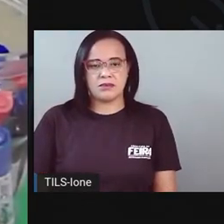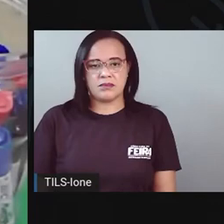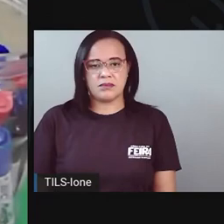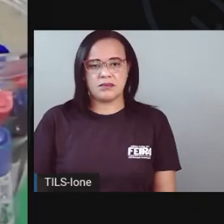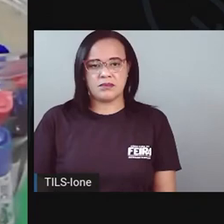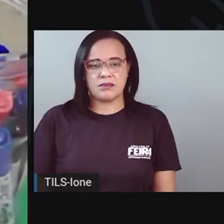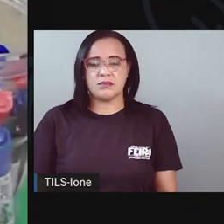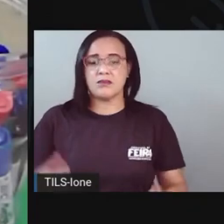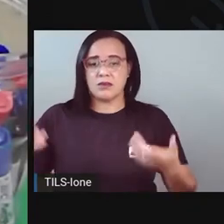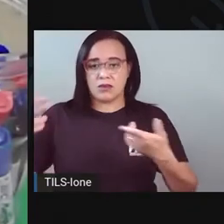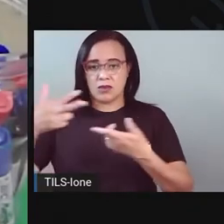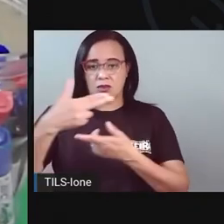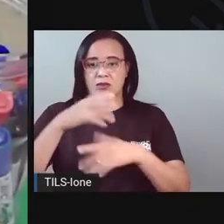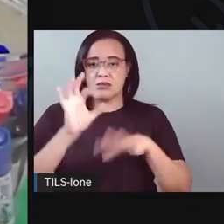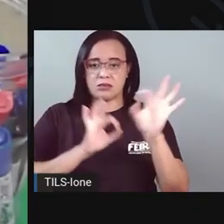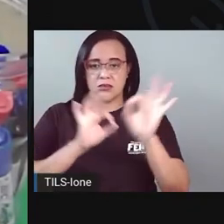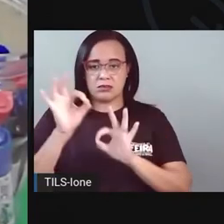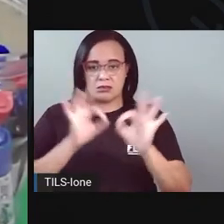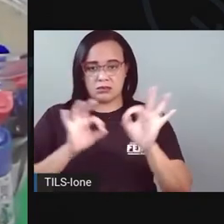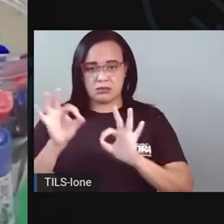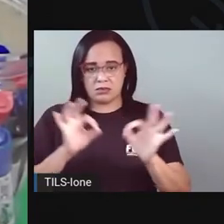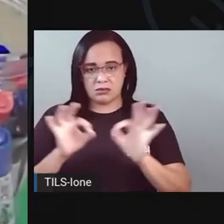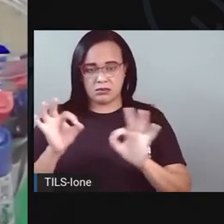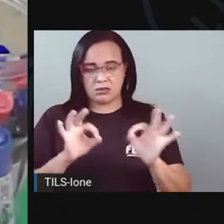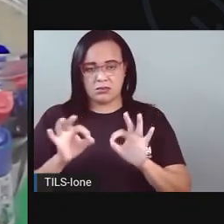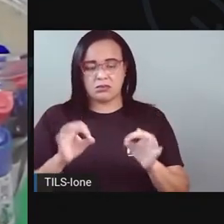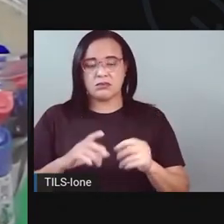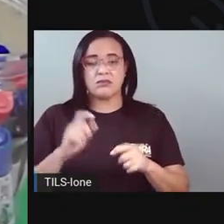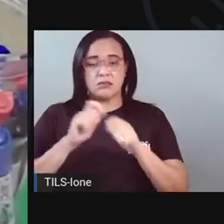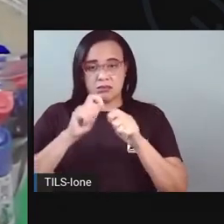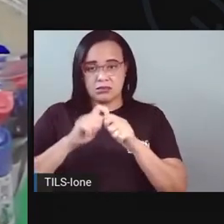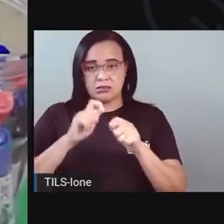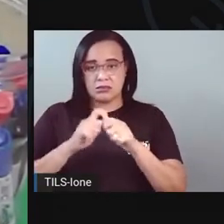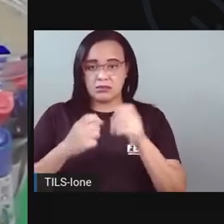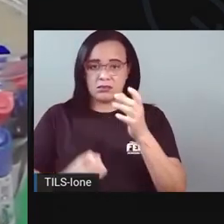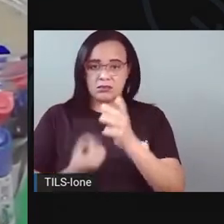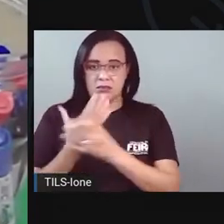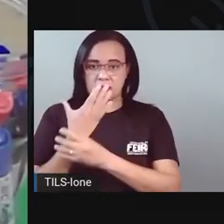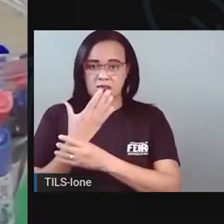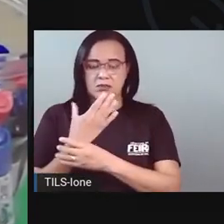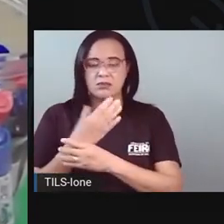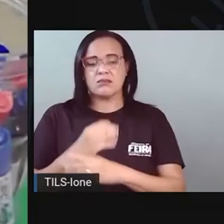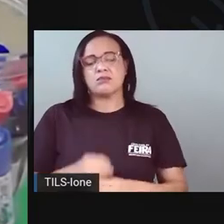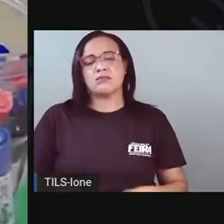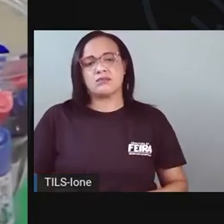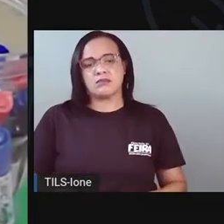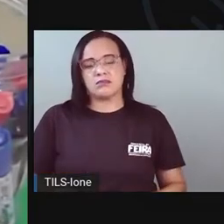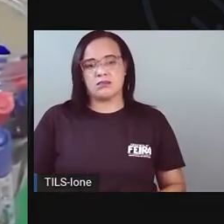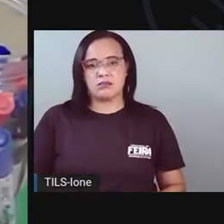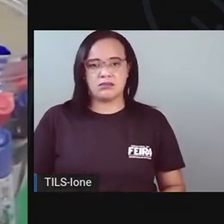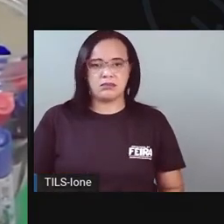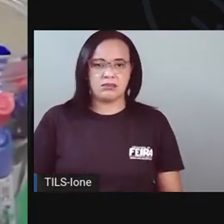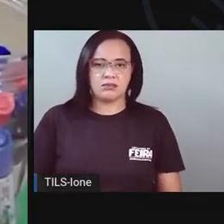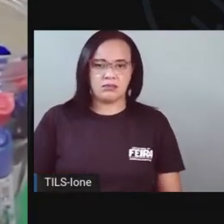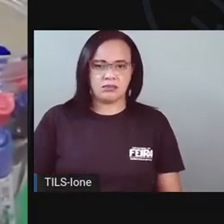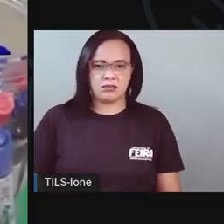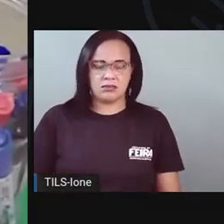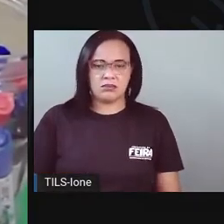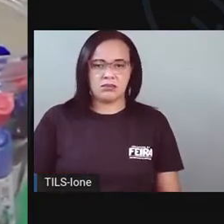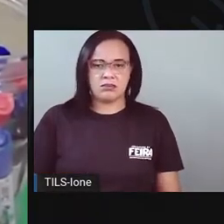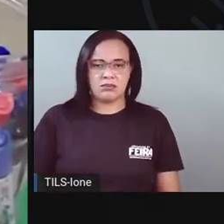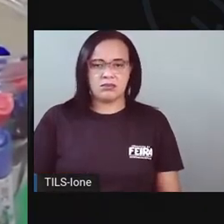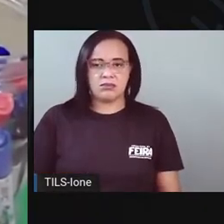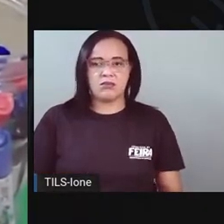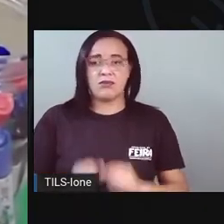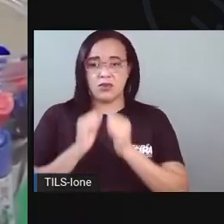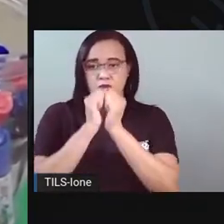Cortei. E vou montar aqui o meu calendário. Pra montar o meu calendário, eu vou juntar as partes. Vou botando